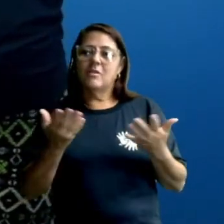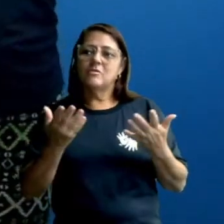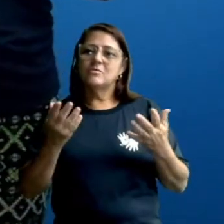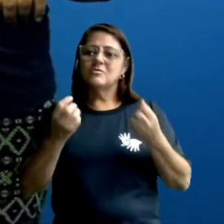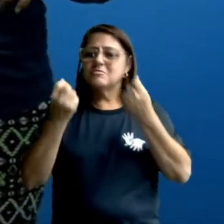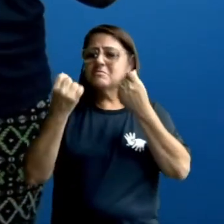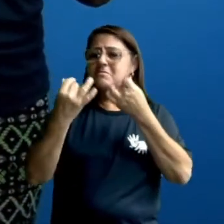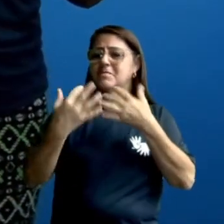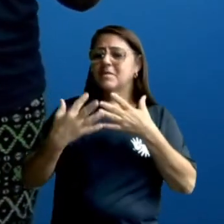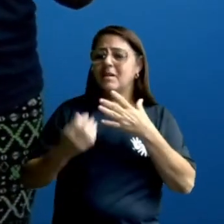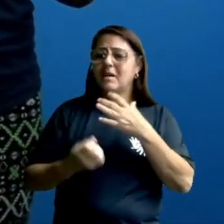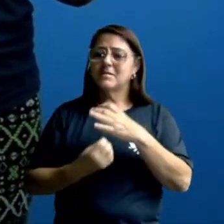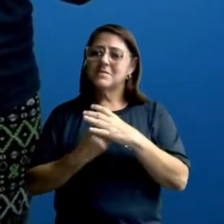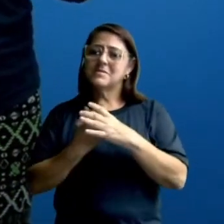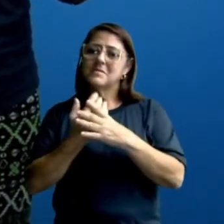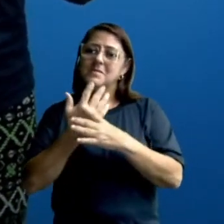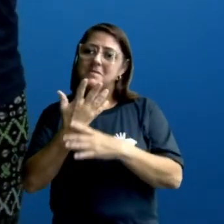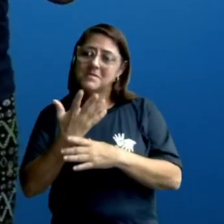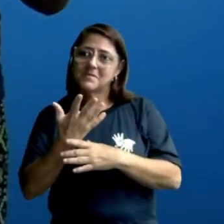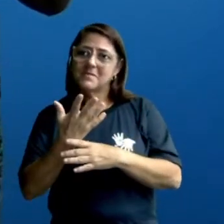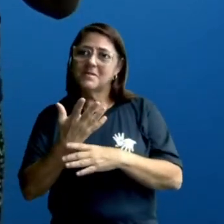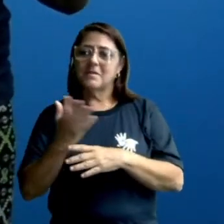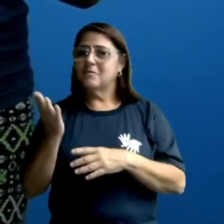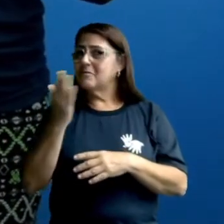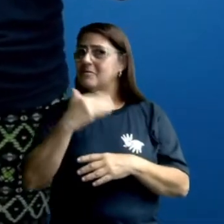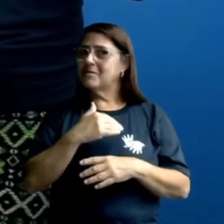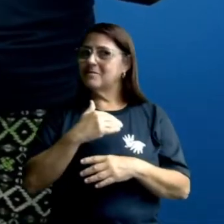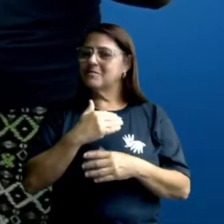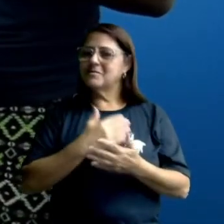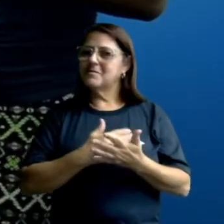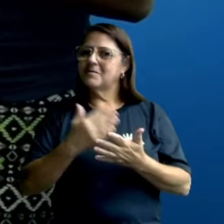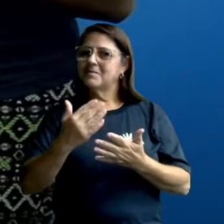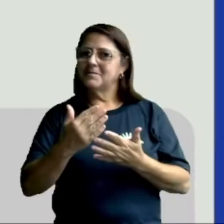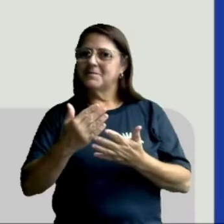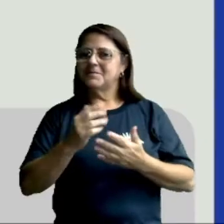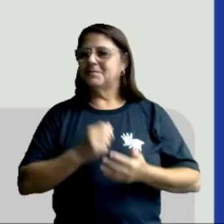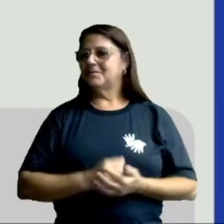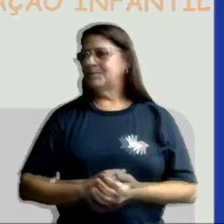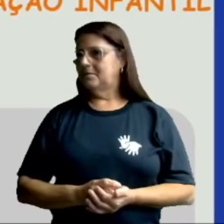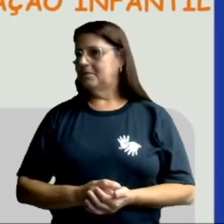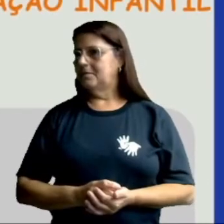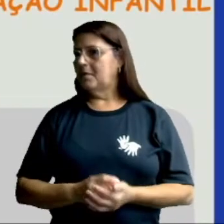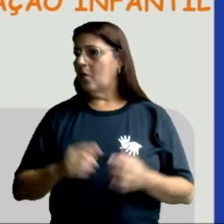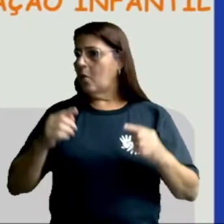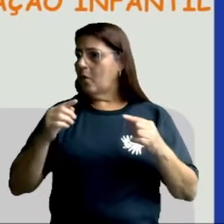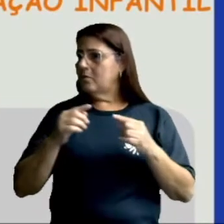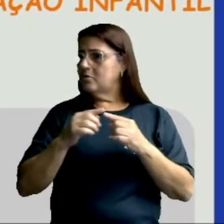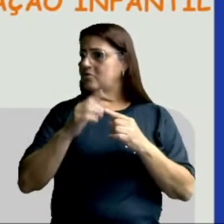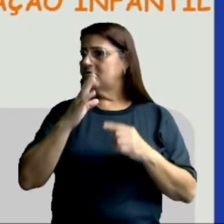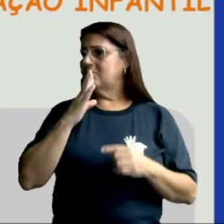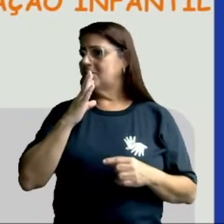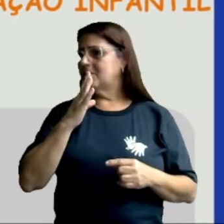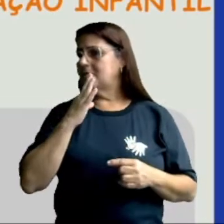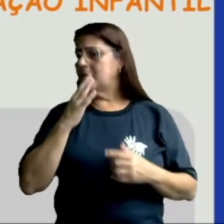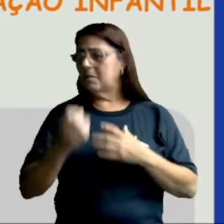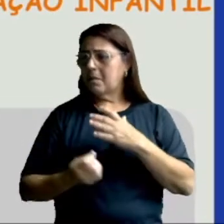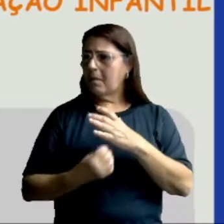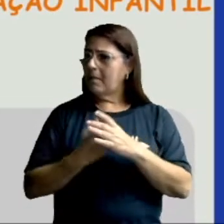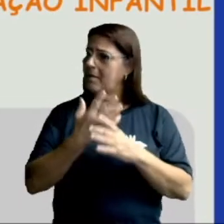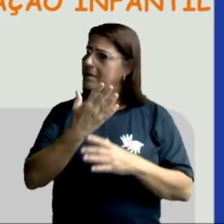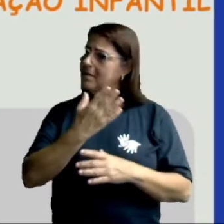pouquinho sobre as plantas, tá certo? Então vamos lá, vamos começar? Objeto de conhecimento.